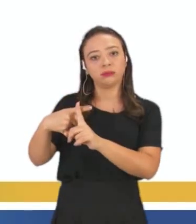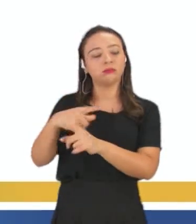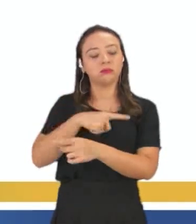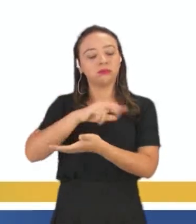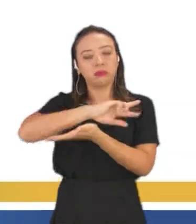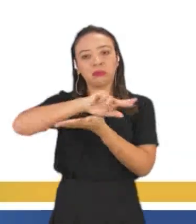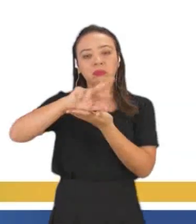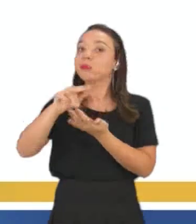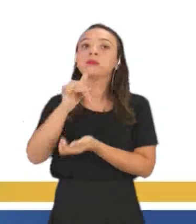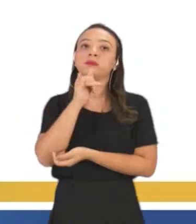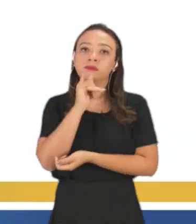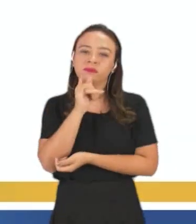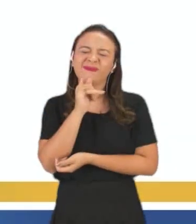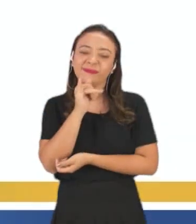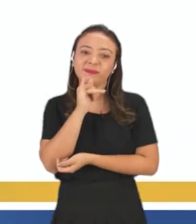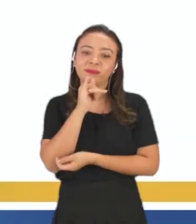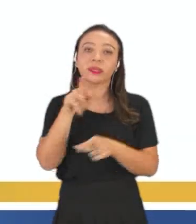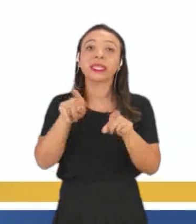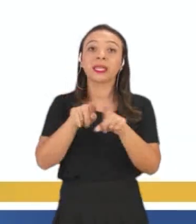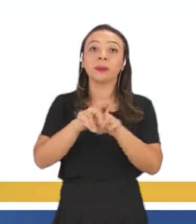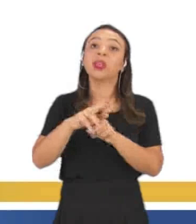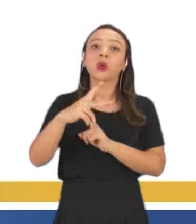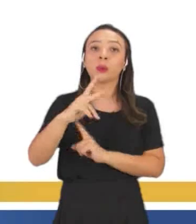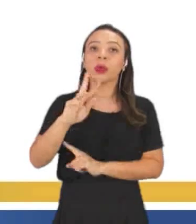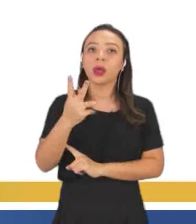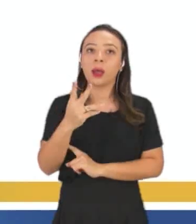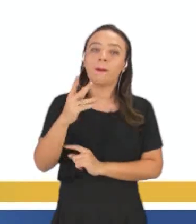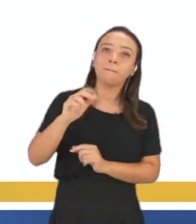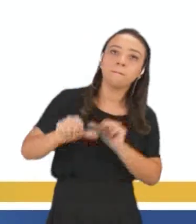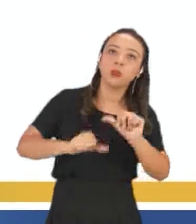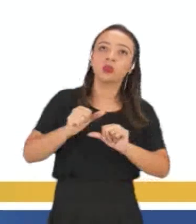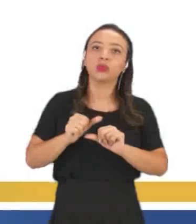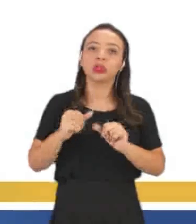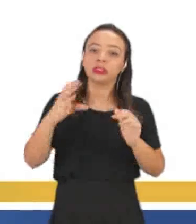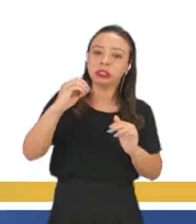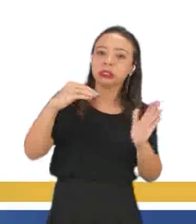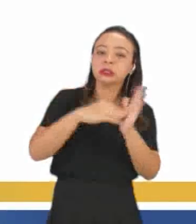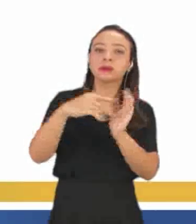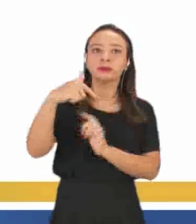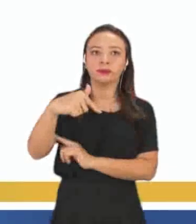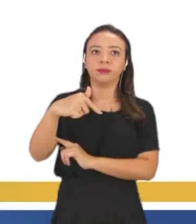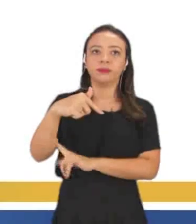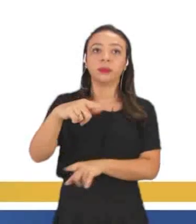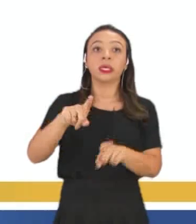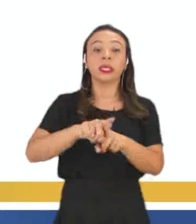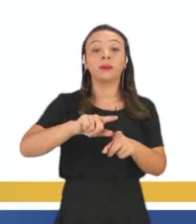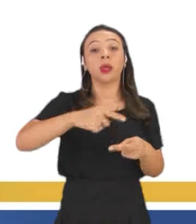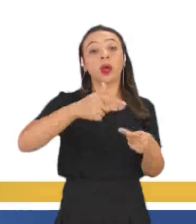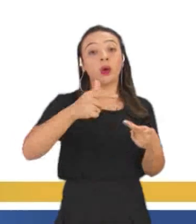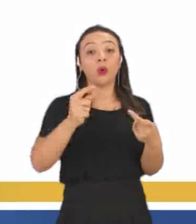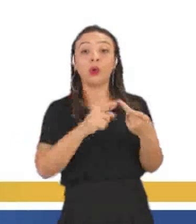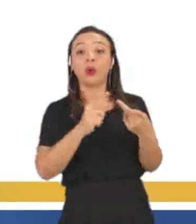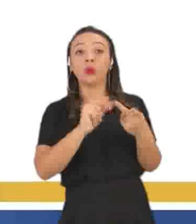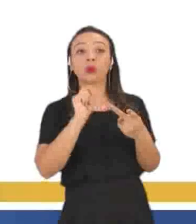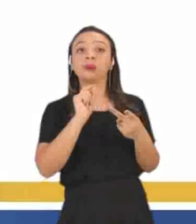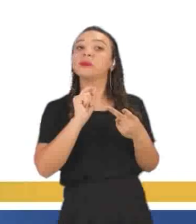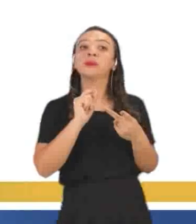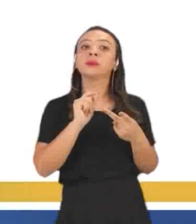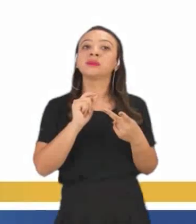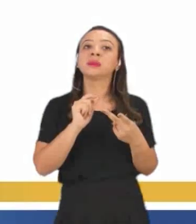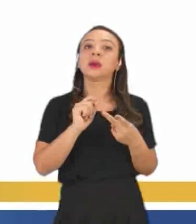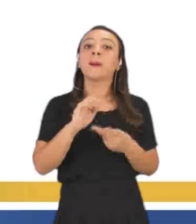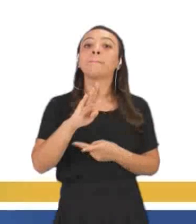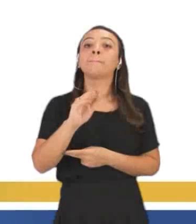ácido nítrico e o pH vai variar de 0 a 7. E as outras substâncias, que são substâncias